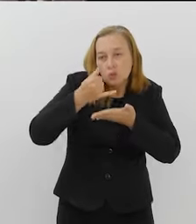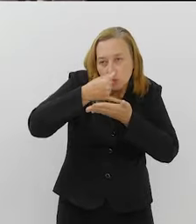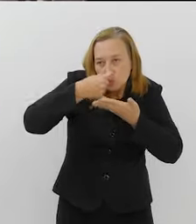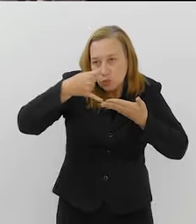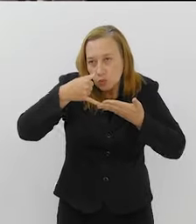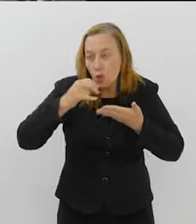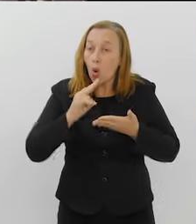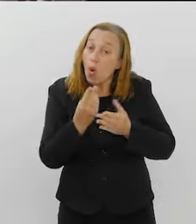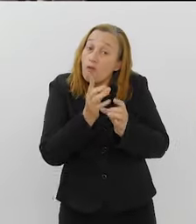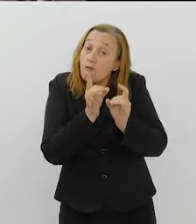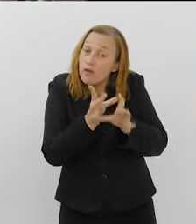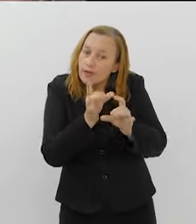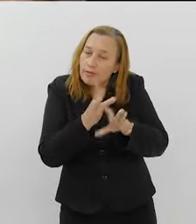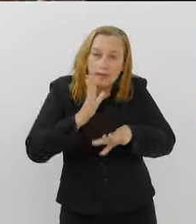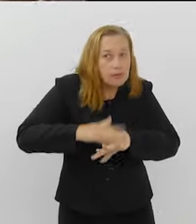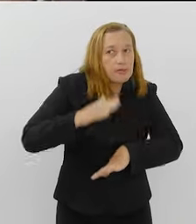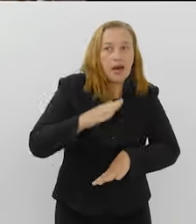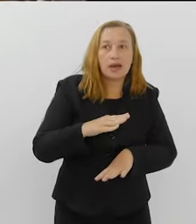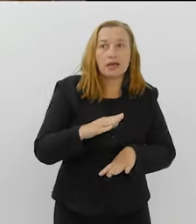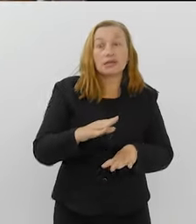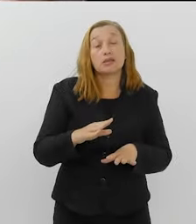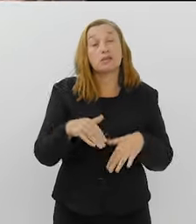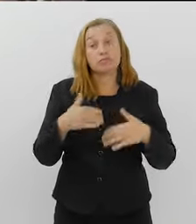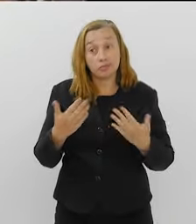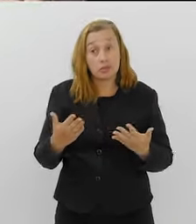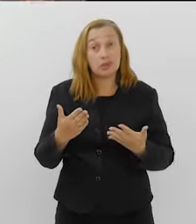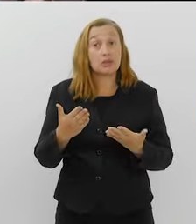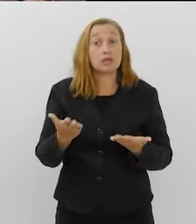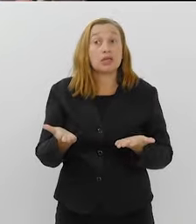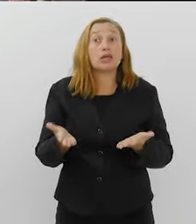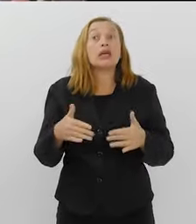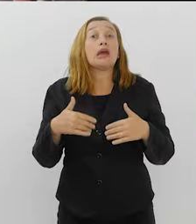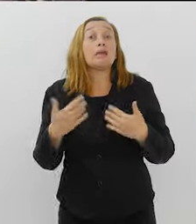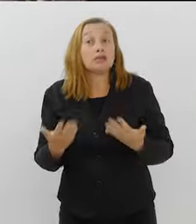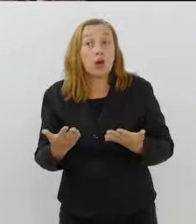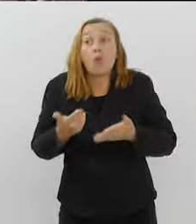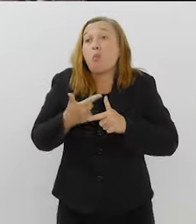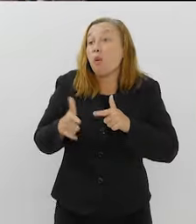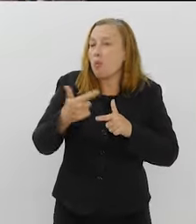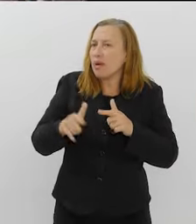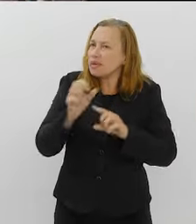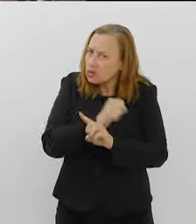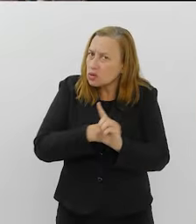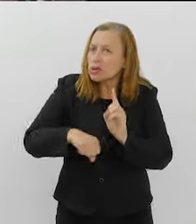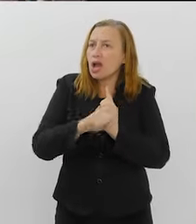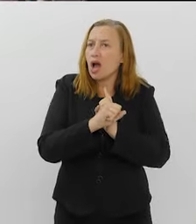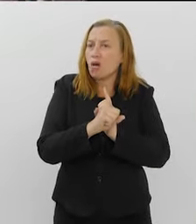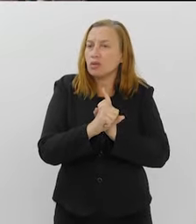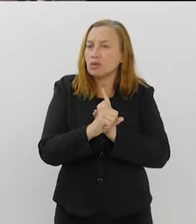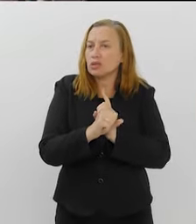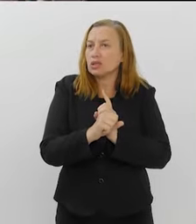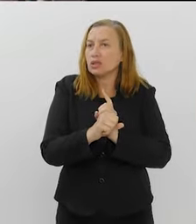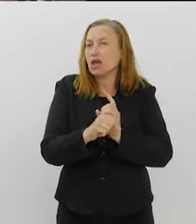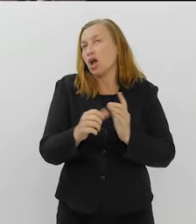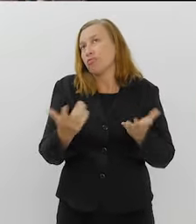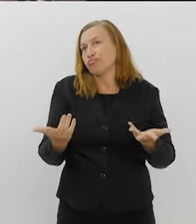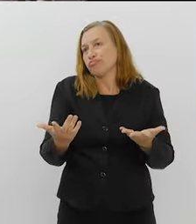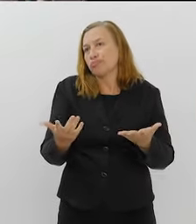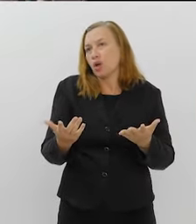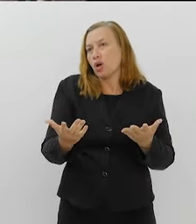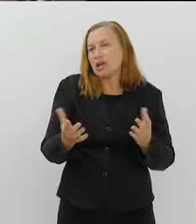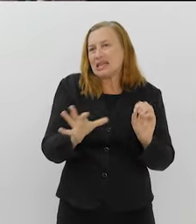Então, o aporte por via urinária, esgoto, manipulação, venda, está demais. Então, é problema social. O problema de